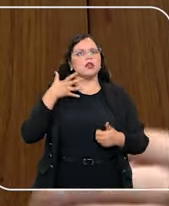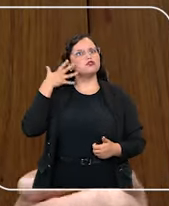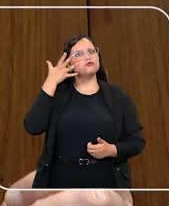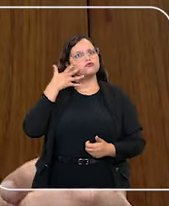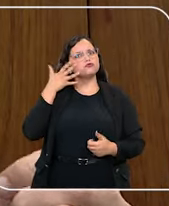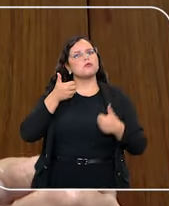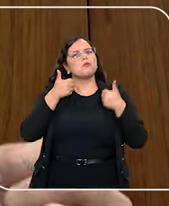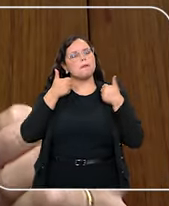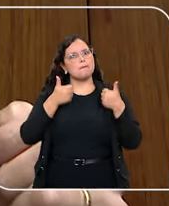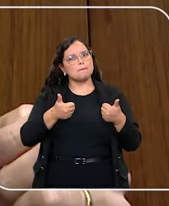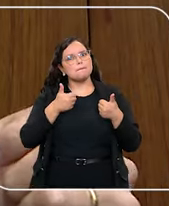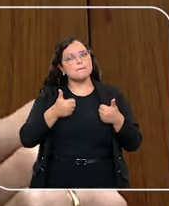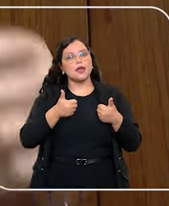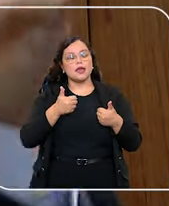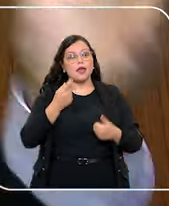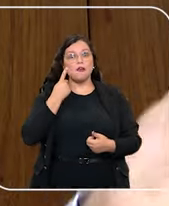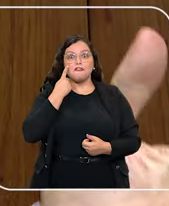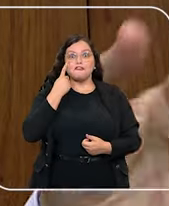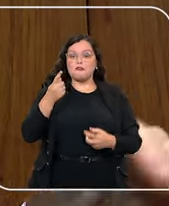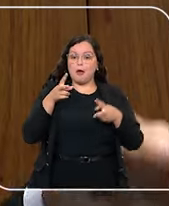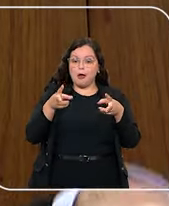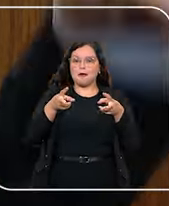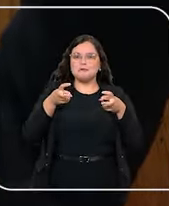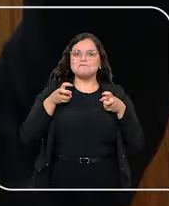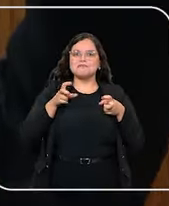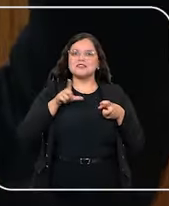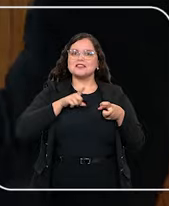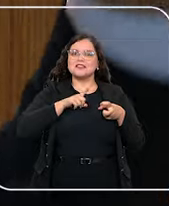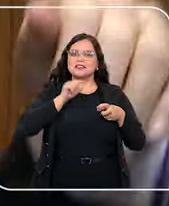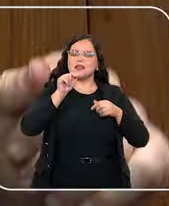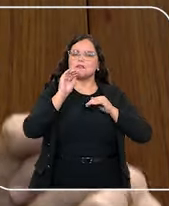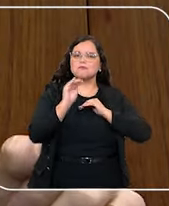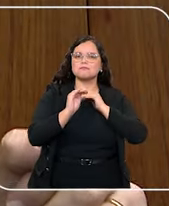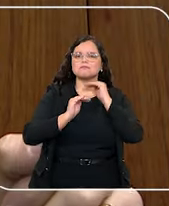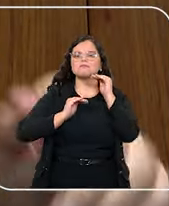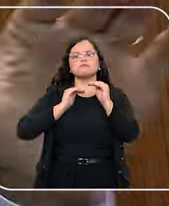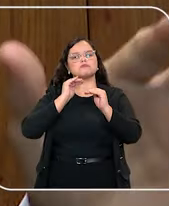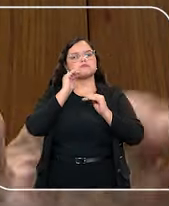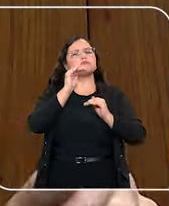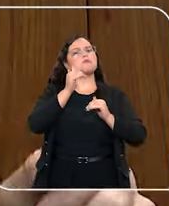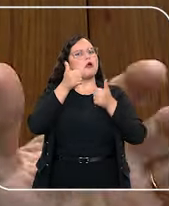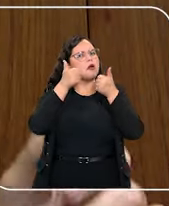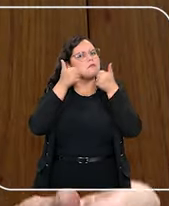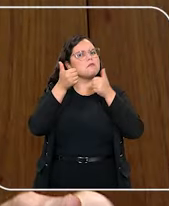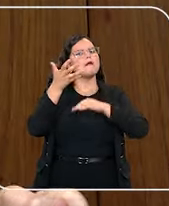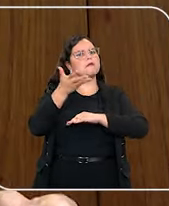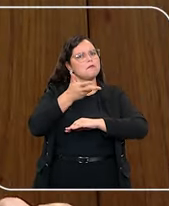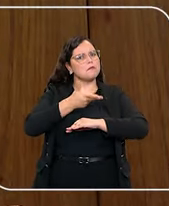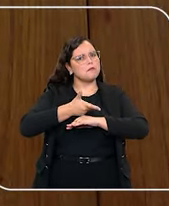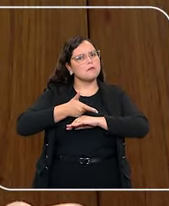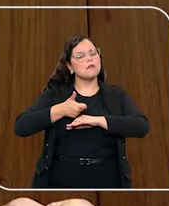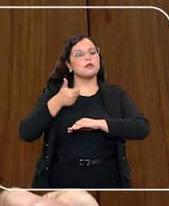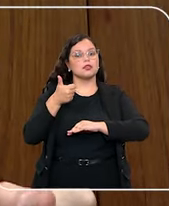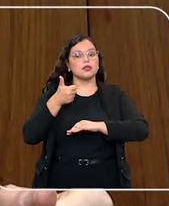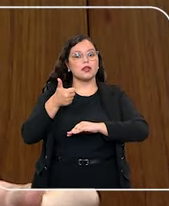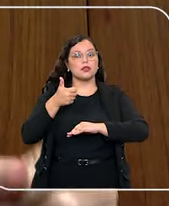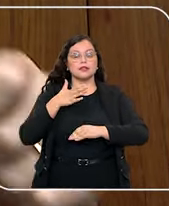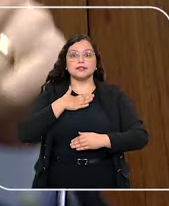se pronunciaram, deixa ver que já estão em um nível bastante satisfatório.